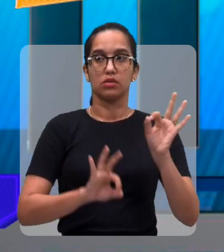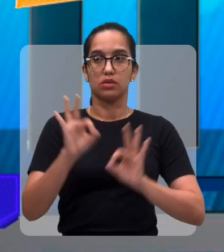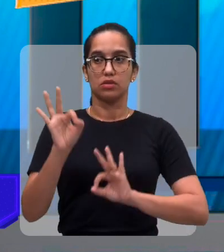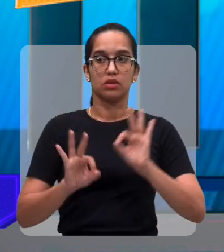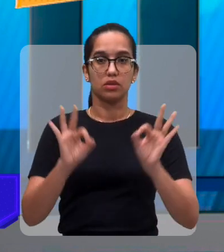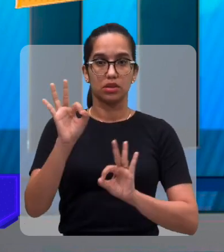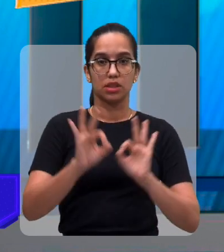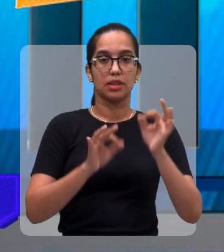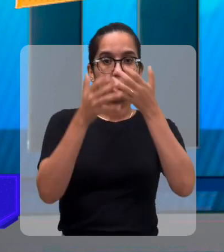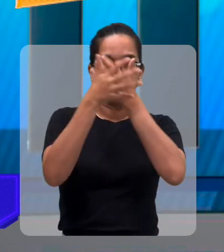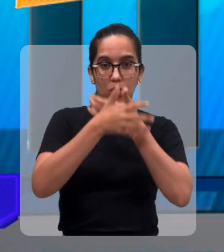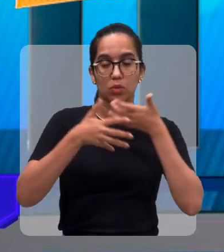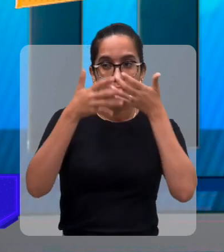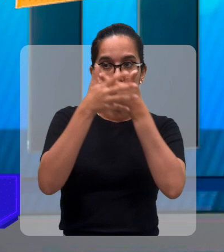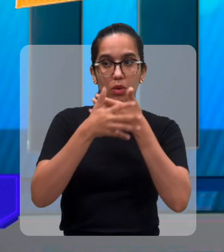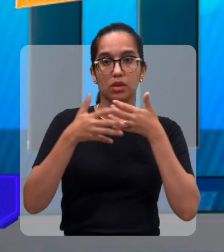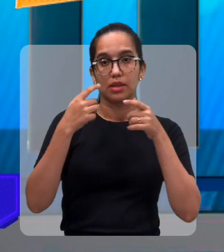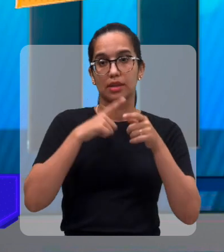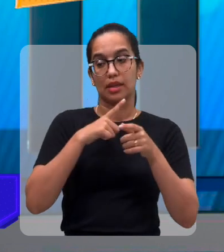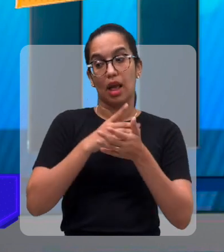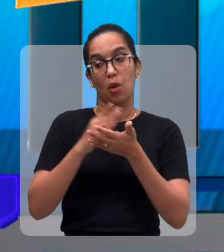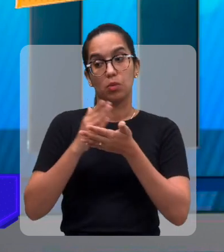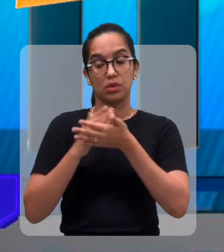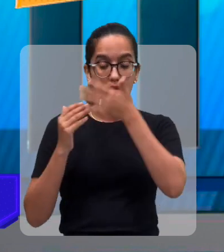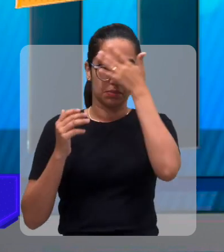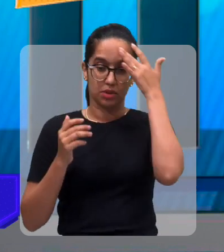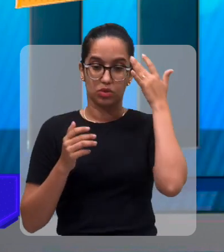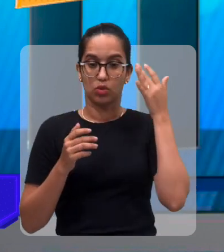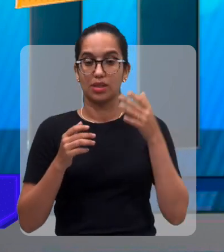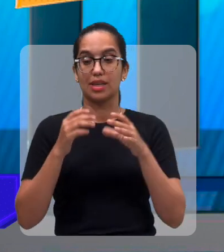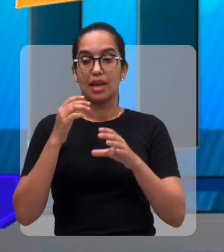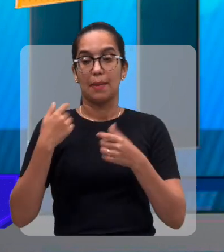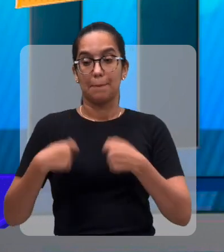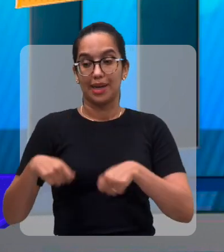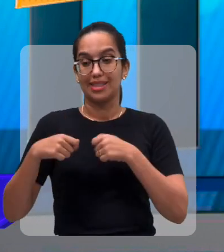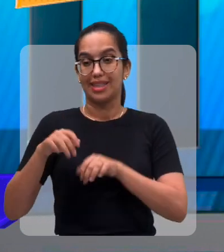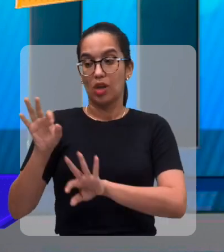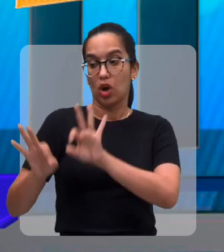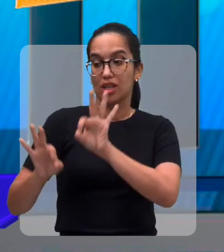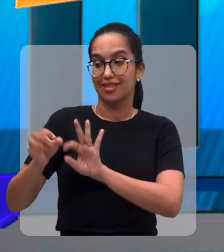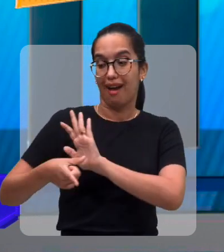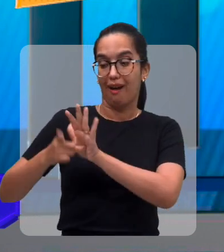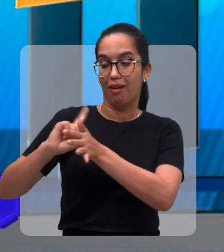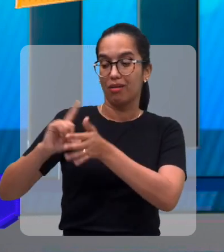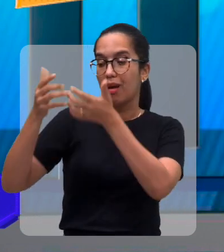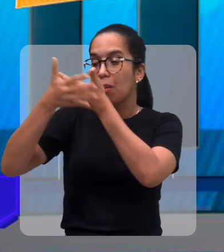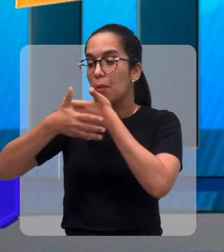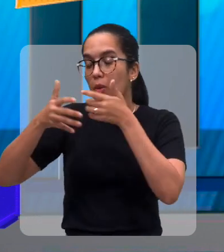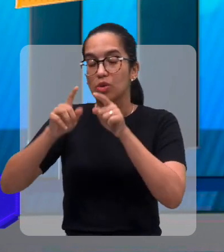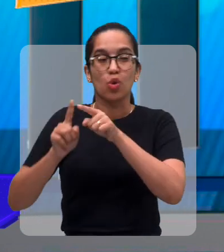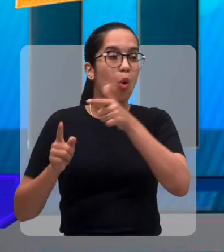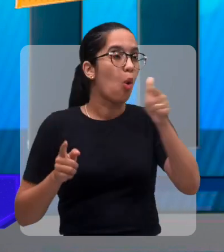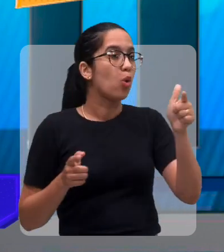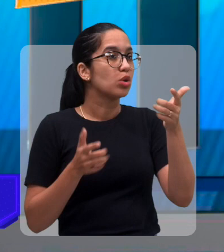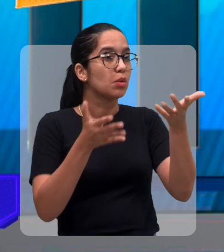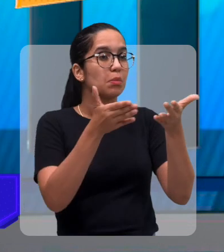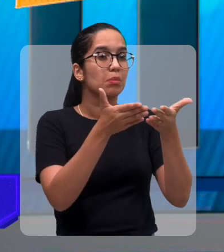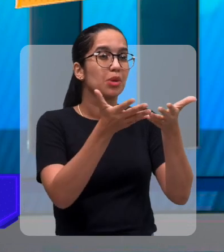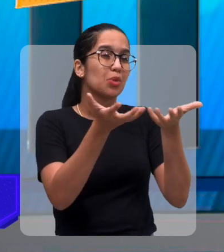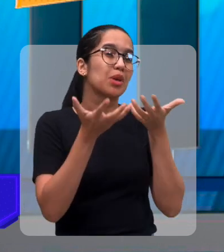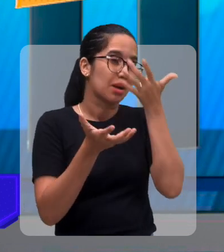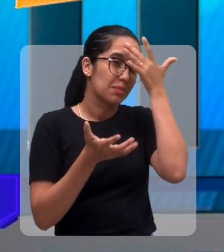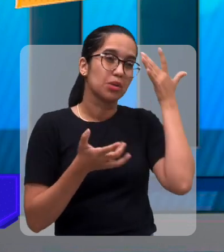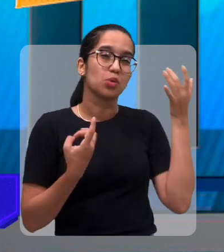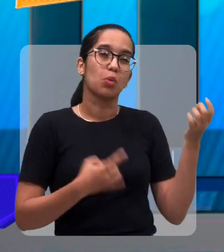músicas, né? Porque tem gente que toca, Chico, com playback, tem gente que... Não, eu prefiro que seja uma pessoa